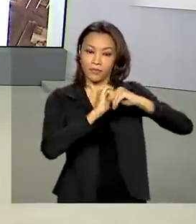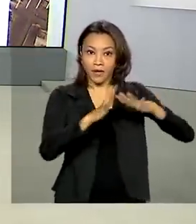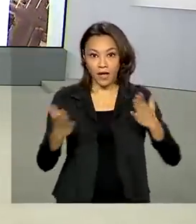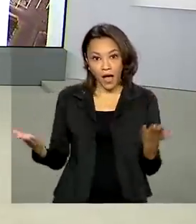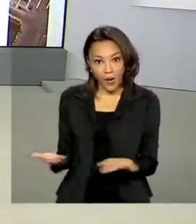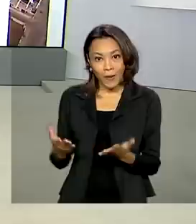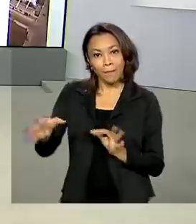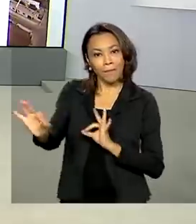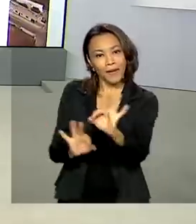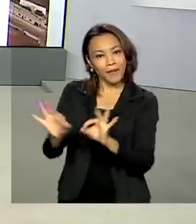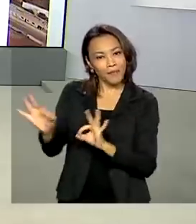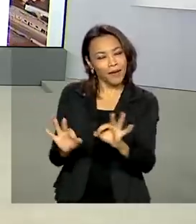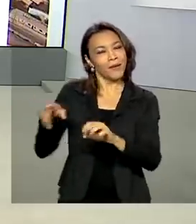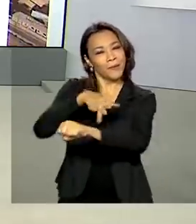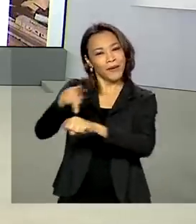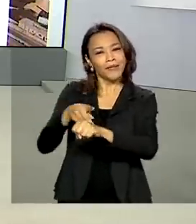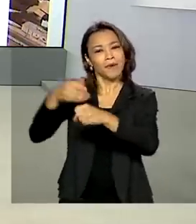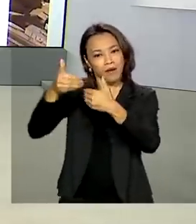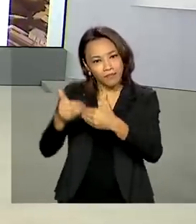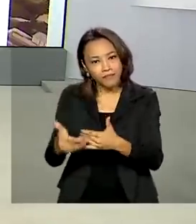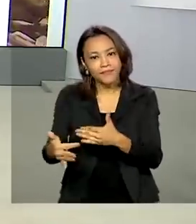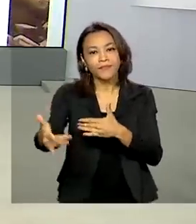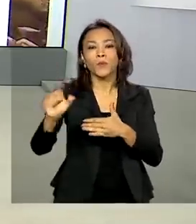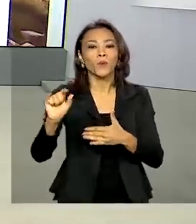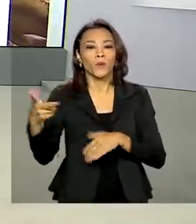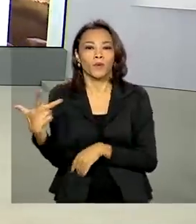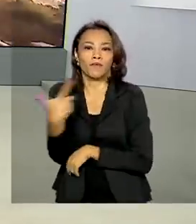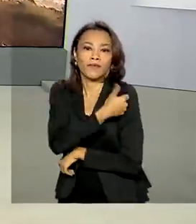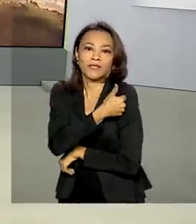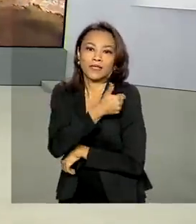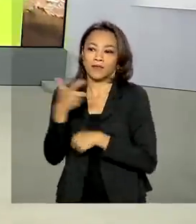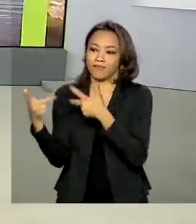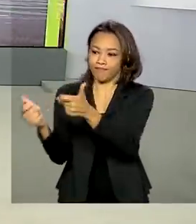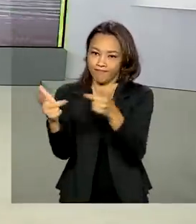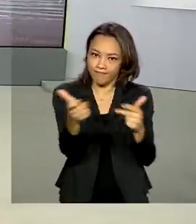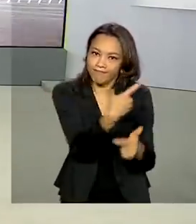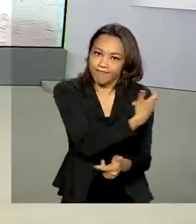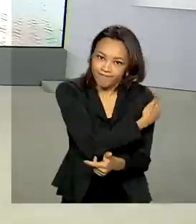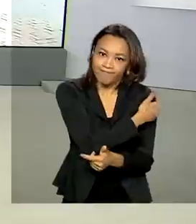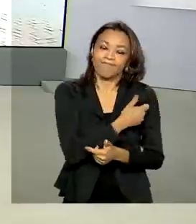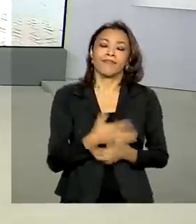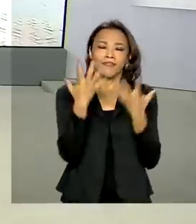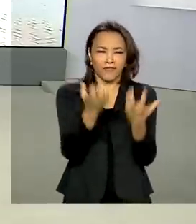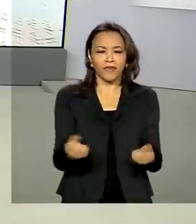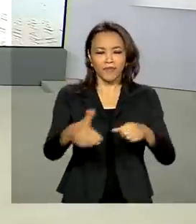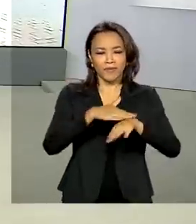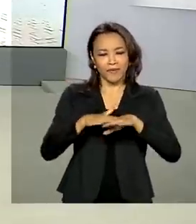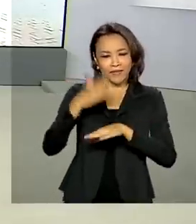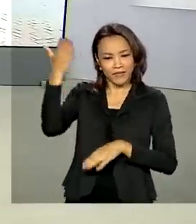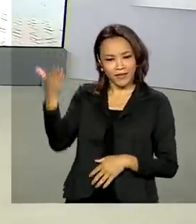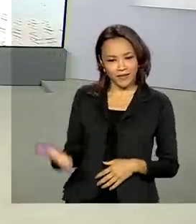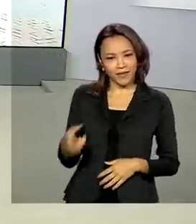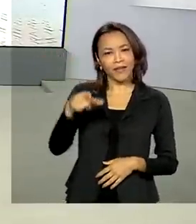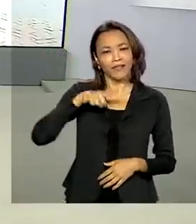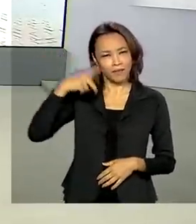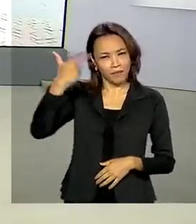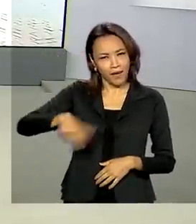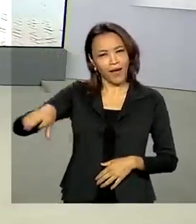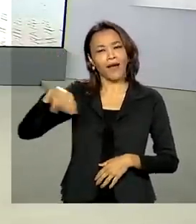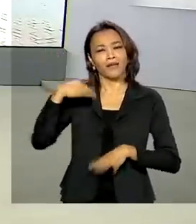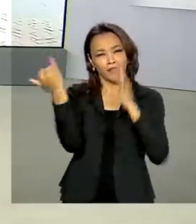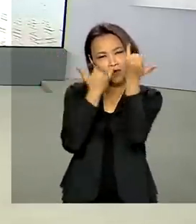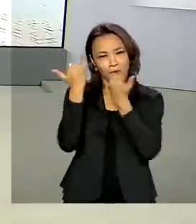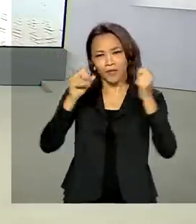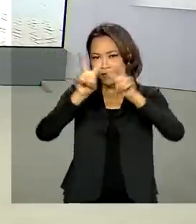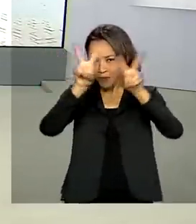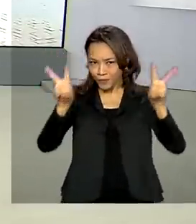país para iniciar a vacinação. Vamos ao Rio de Janeiro conversar com a repórter Alessandra Lago. Ela traz ao vivo para a gente mais informações sobre